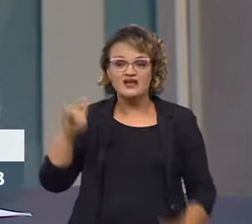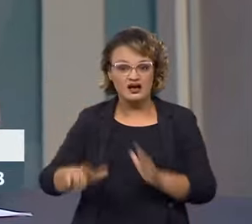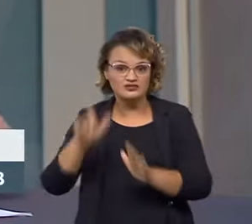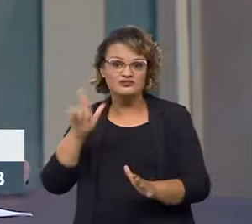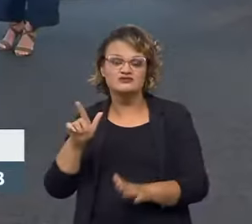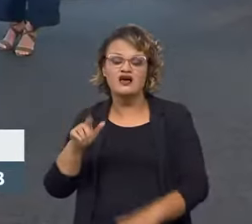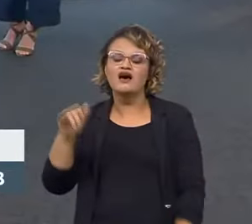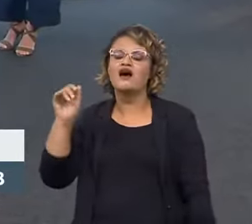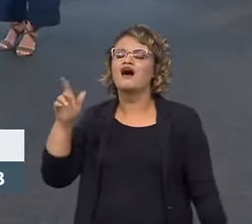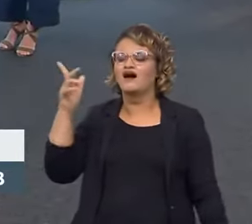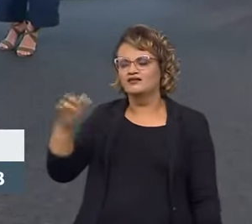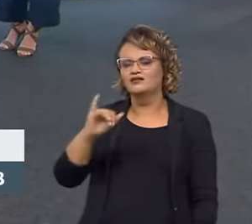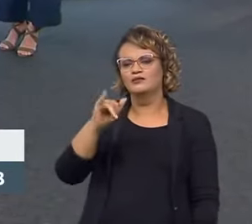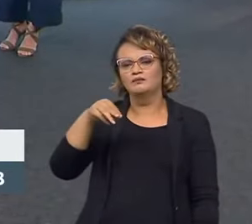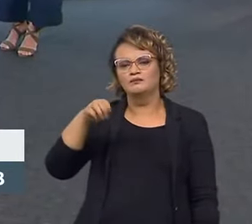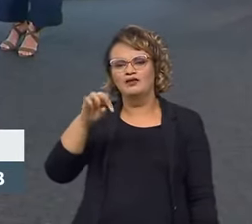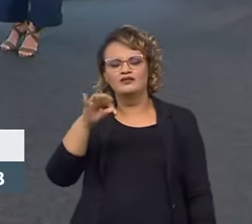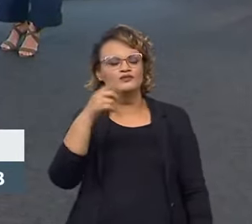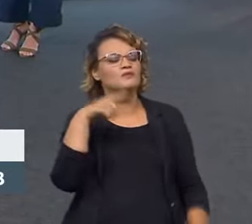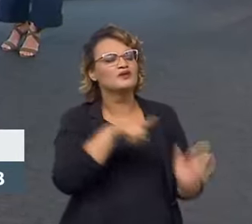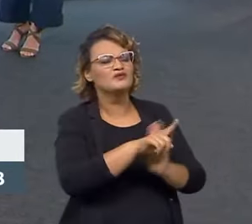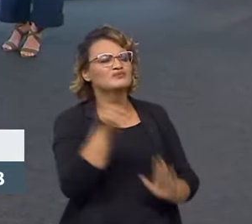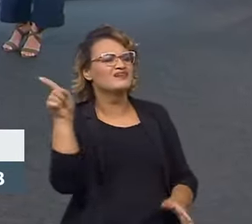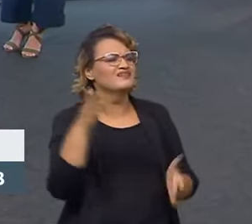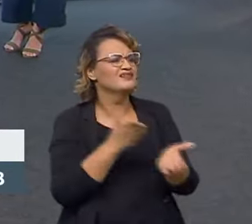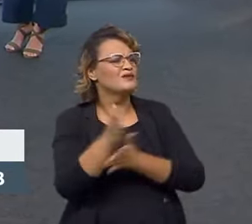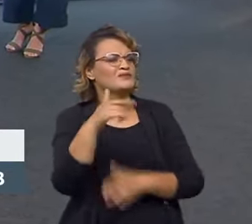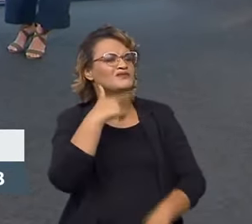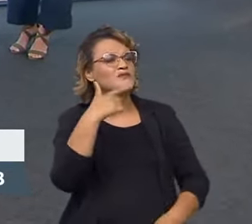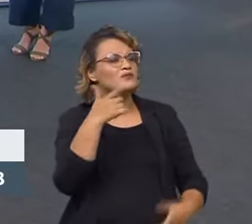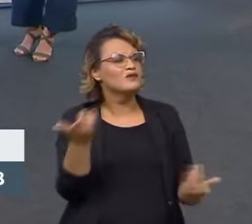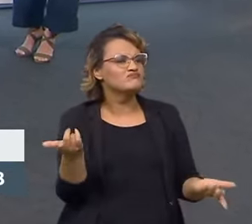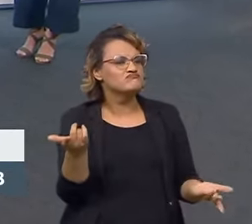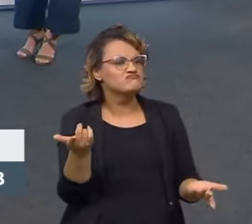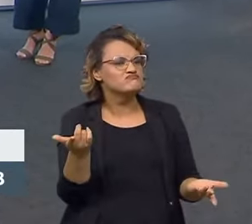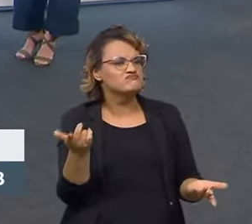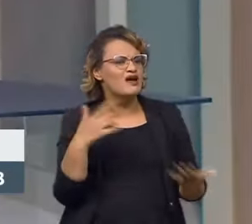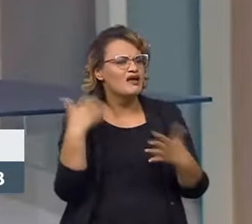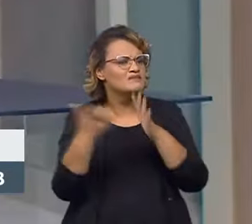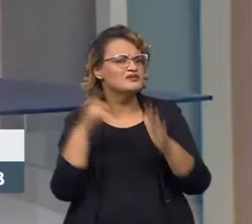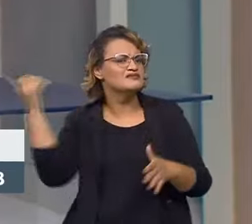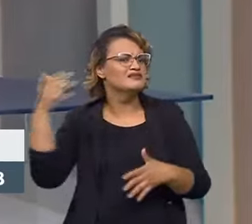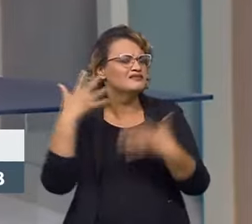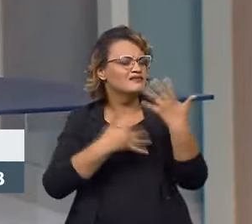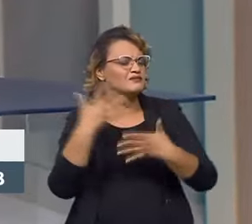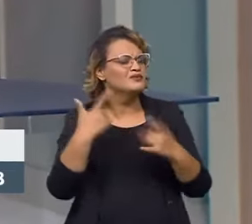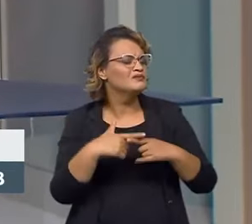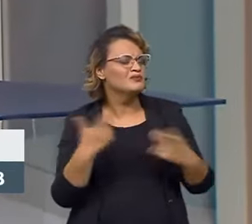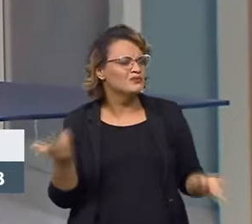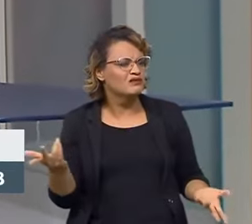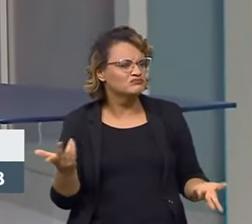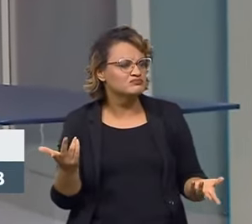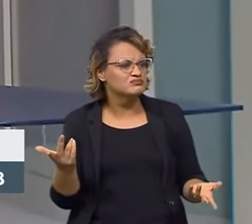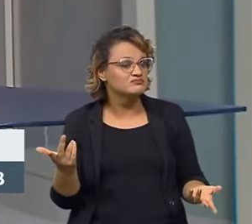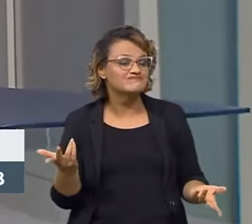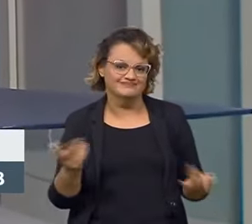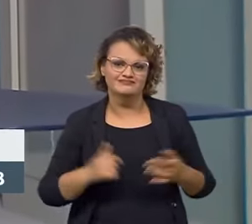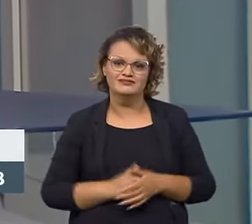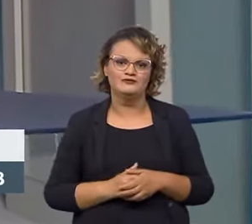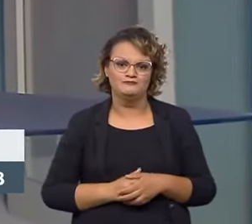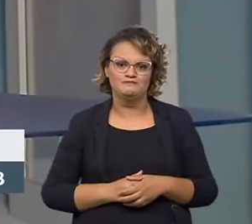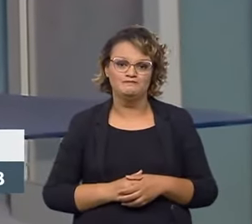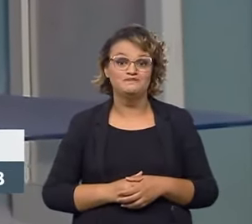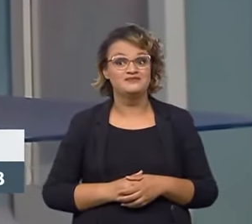vão acionar o Inmetro para tentar saber por que no regulamento da agência X tem tal dispositivo impedindo o acesso ao mercado.